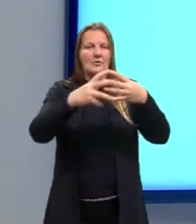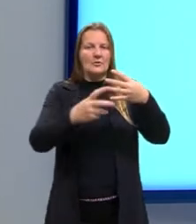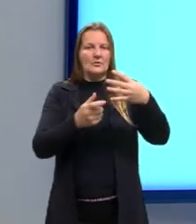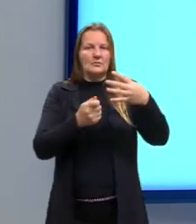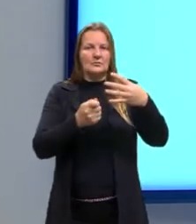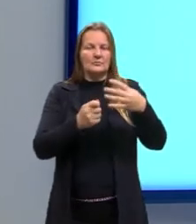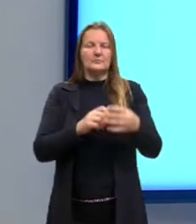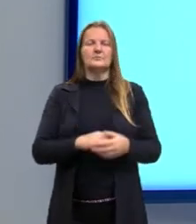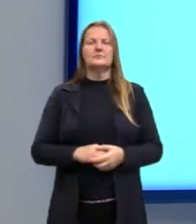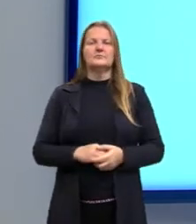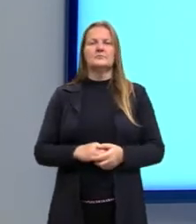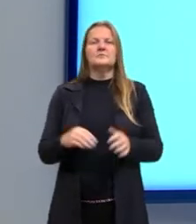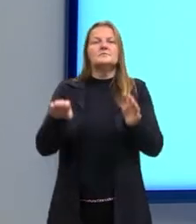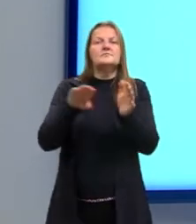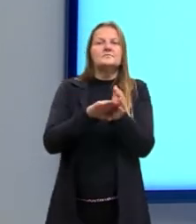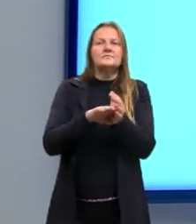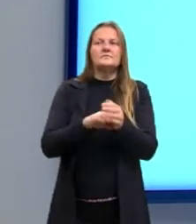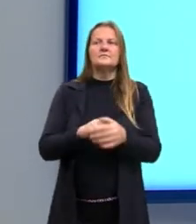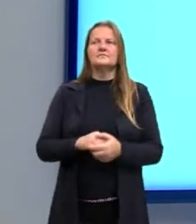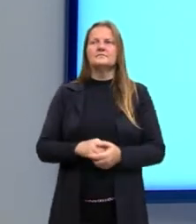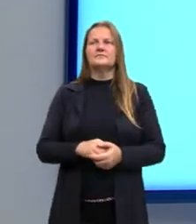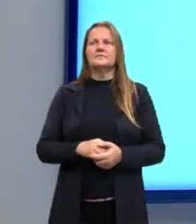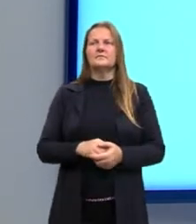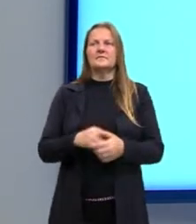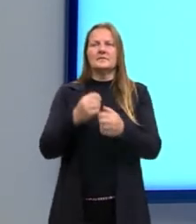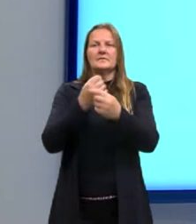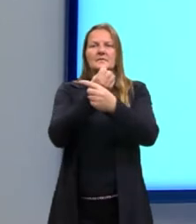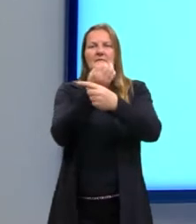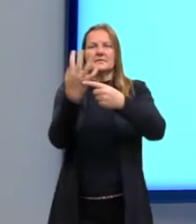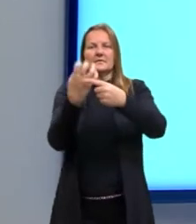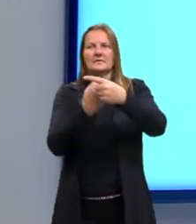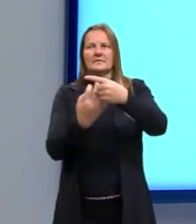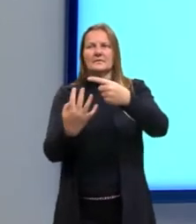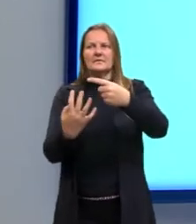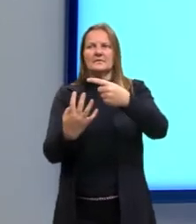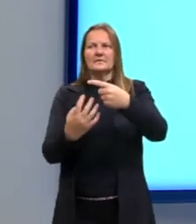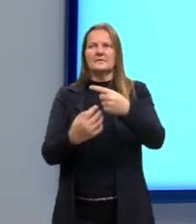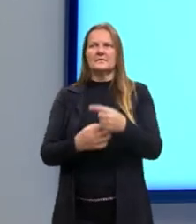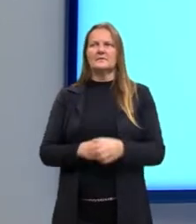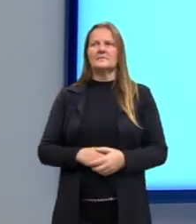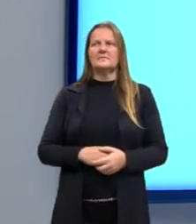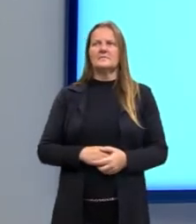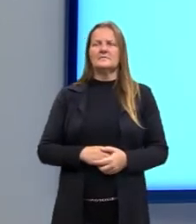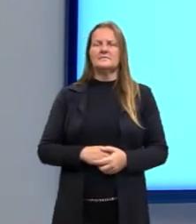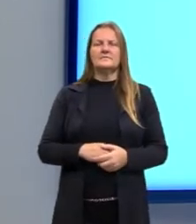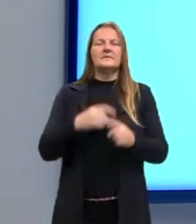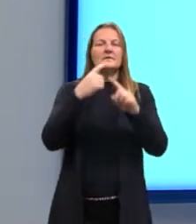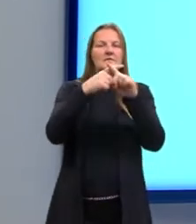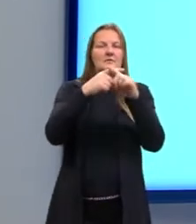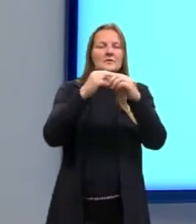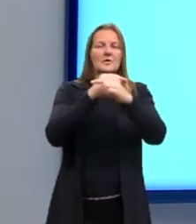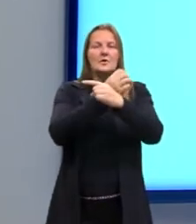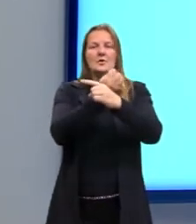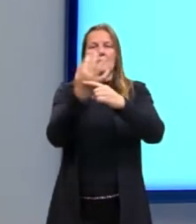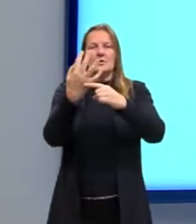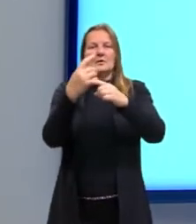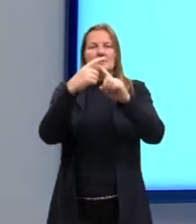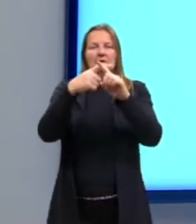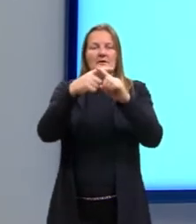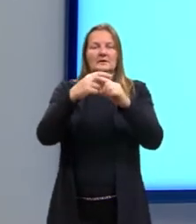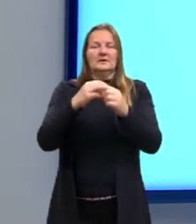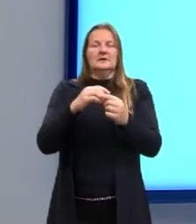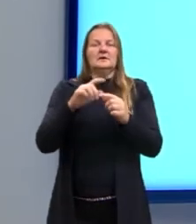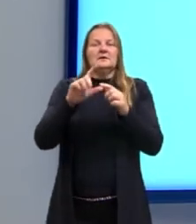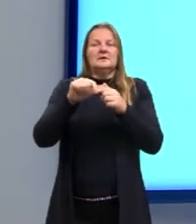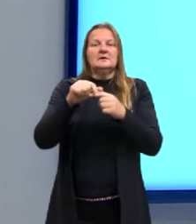Então, nós chegaríamos, né, em uma fração, multiplicando os valores lá no numerador e somando, nós